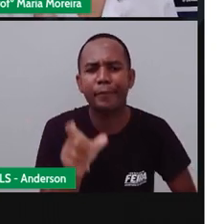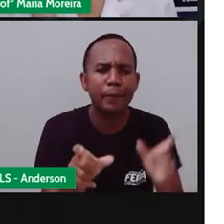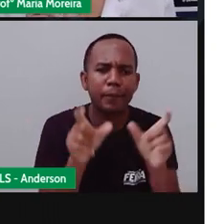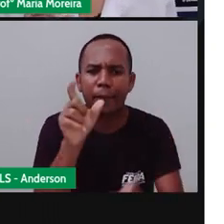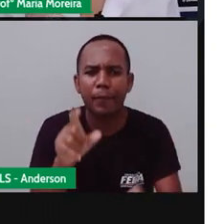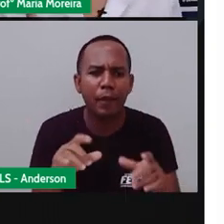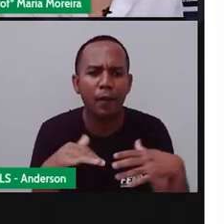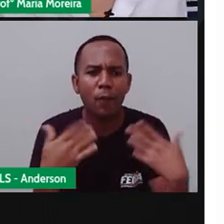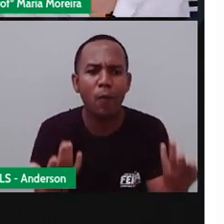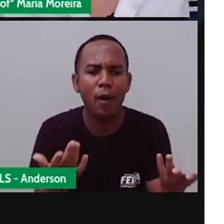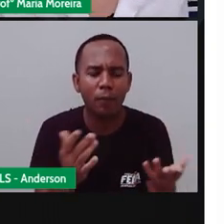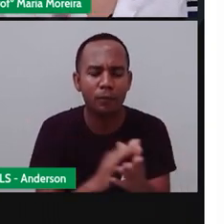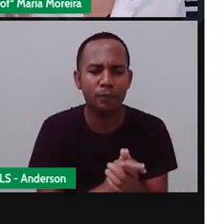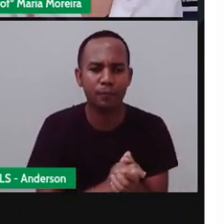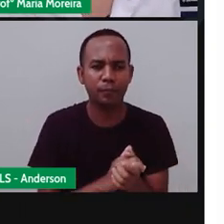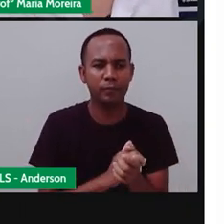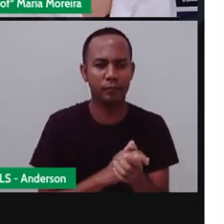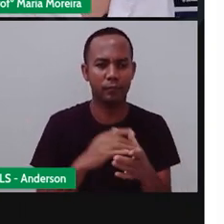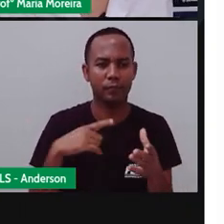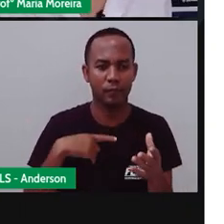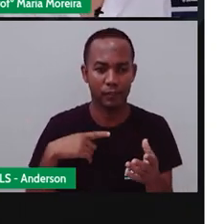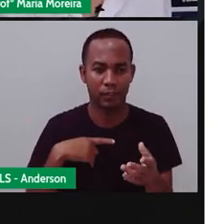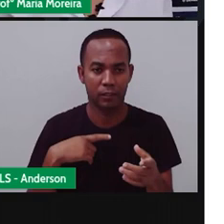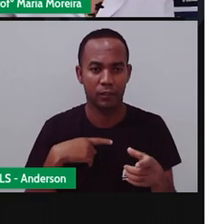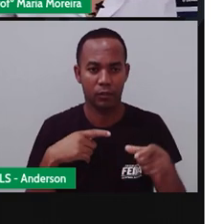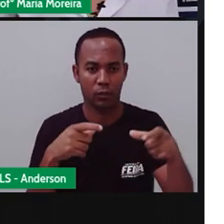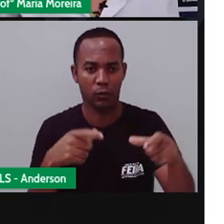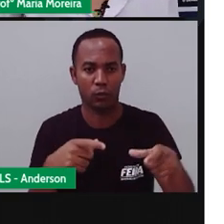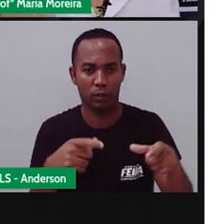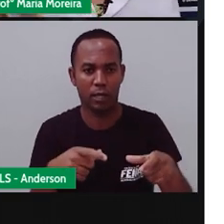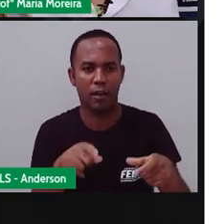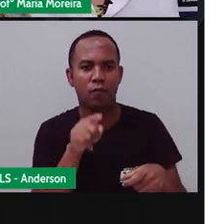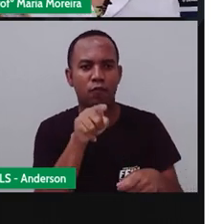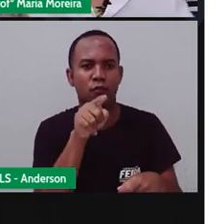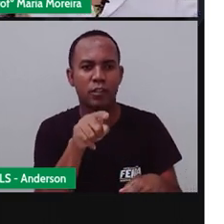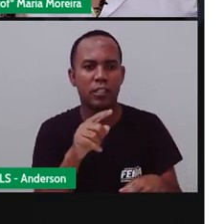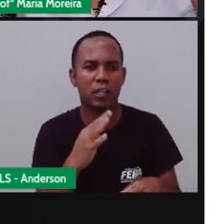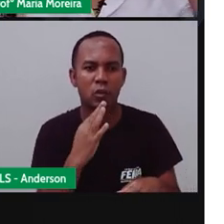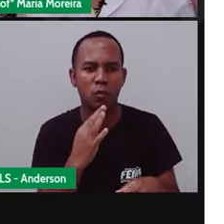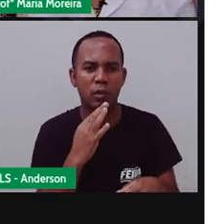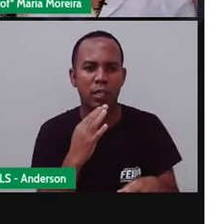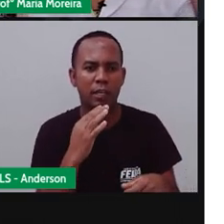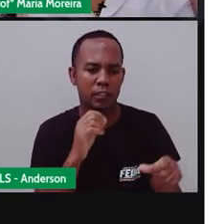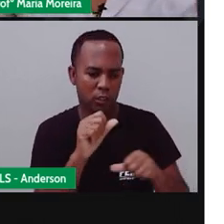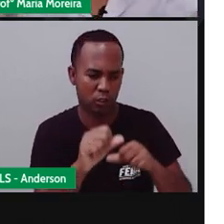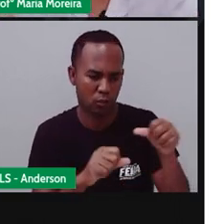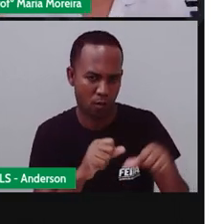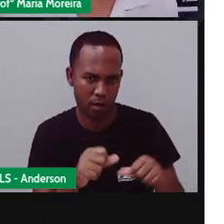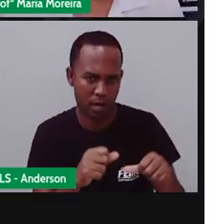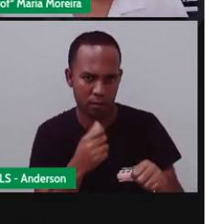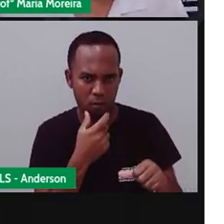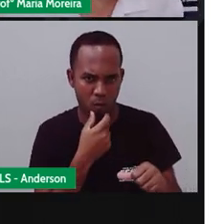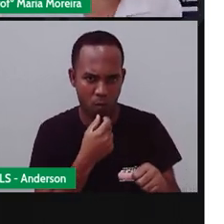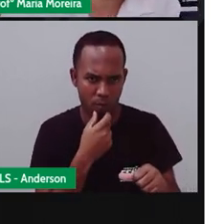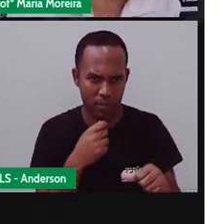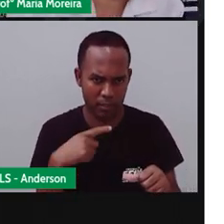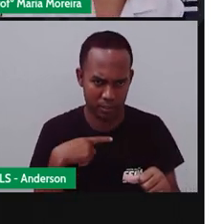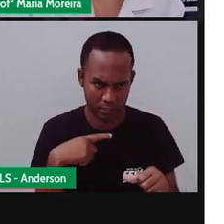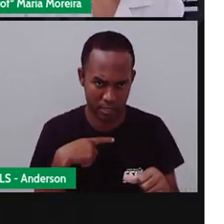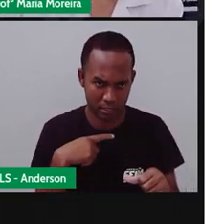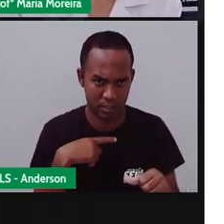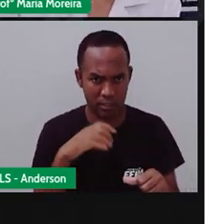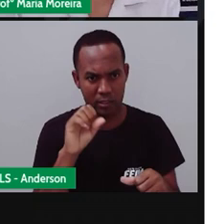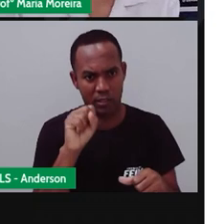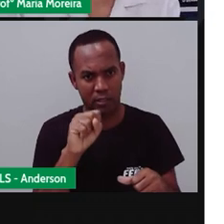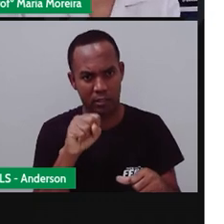Existe alguma paisagem que não foi transformada pelo homem, que não tem aí, né? A mãozinha abençoada do homem? Será?